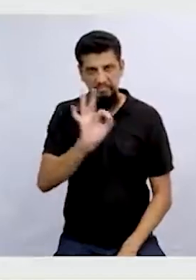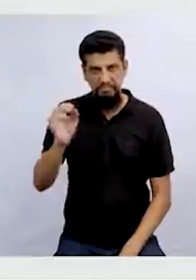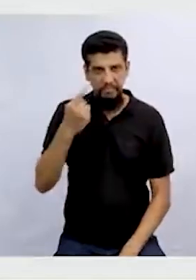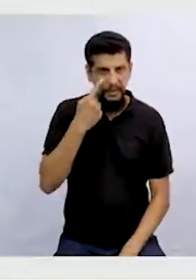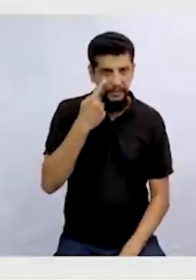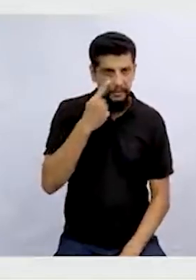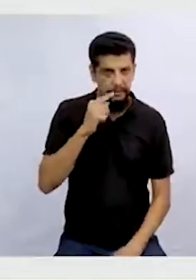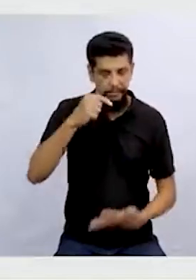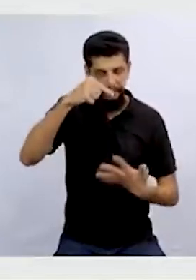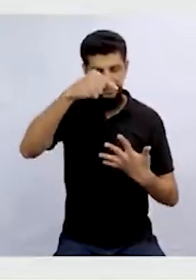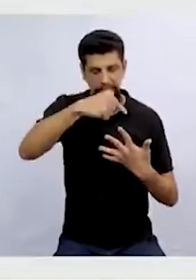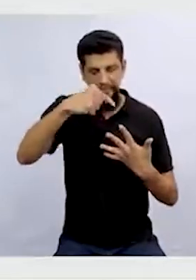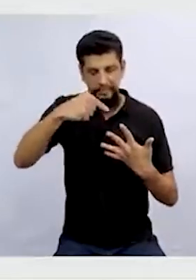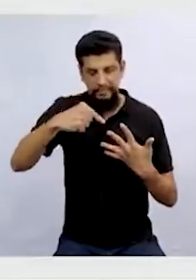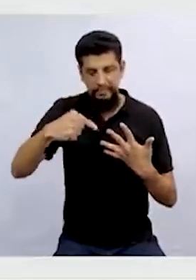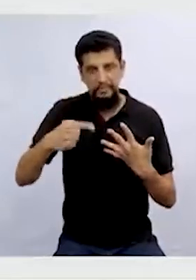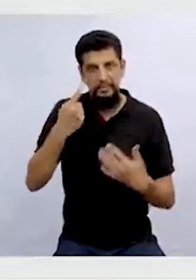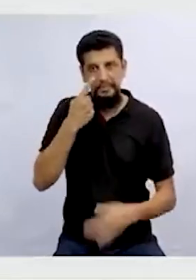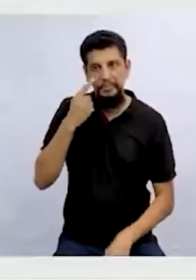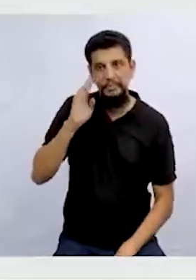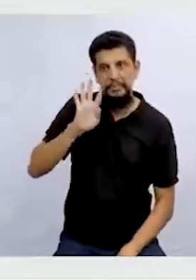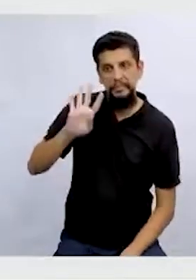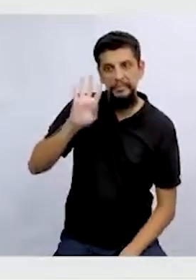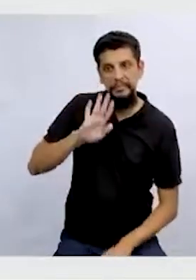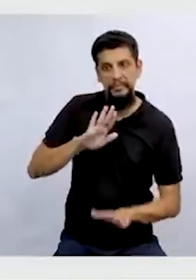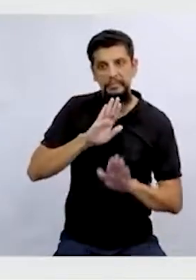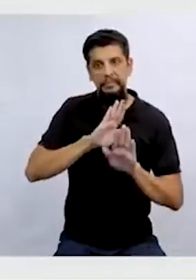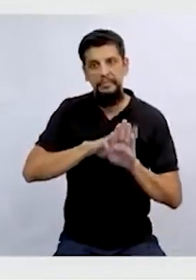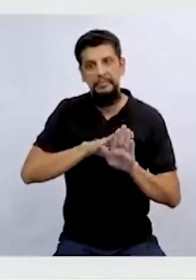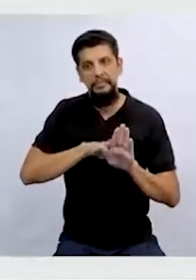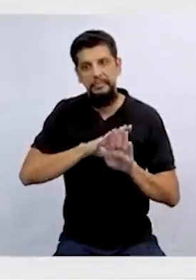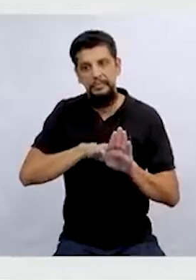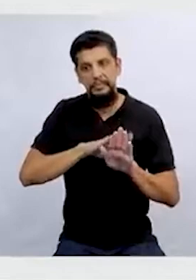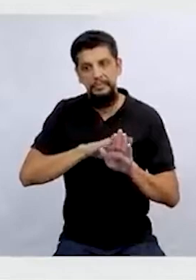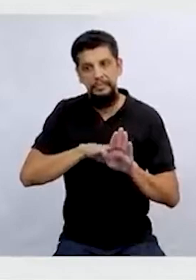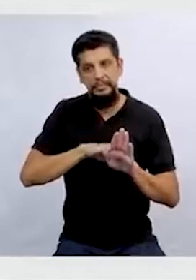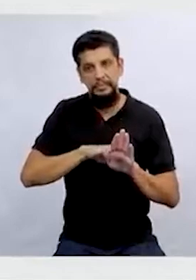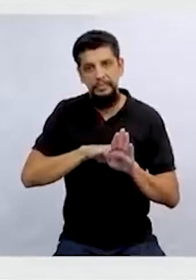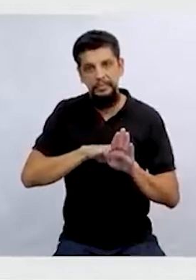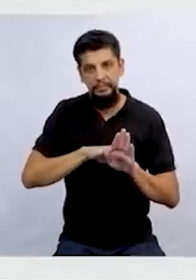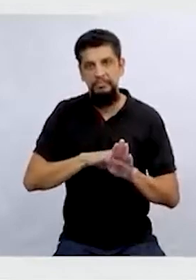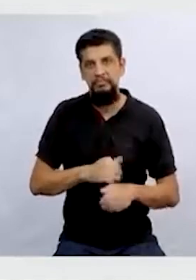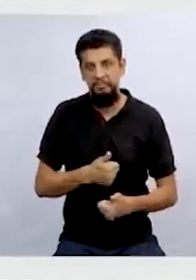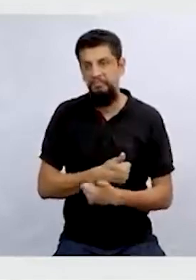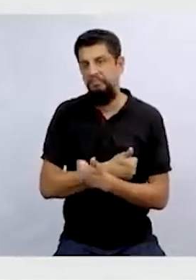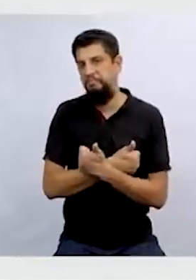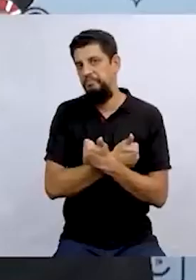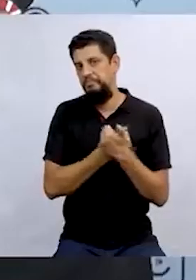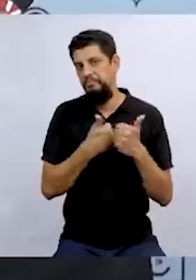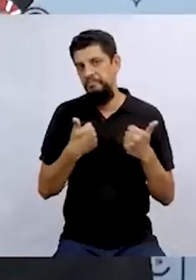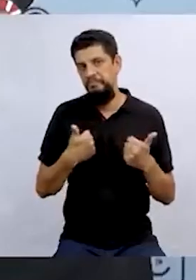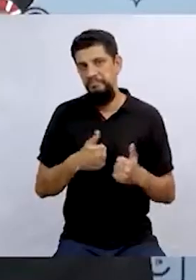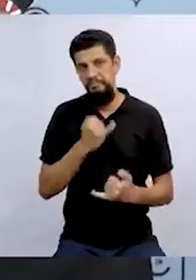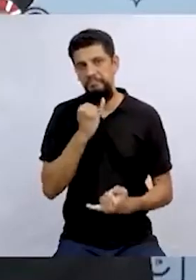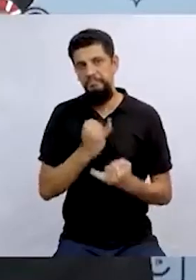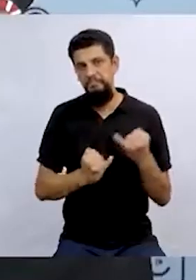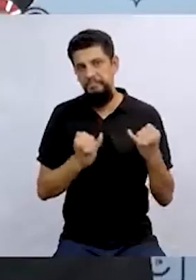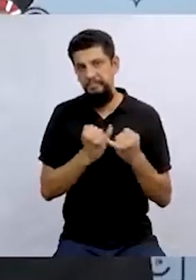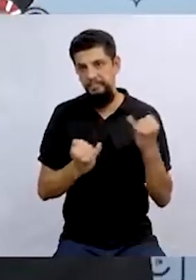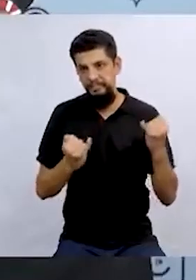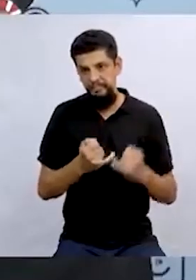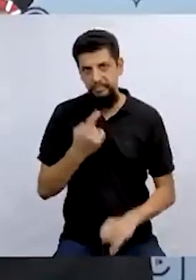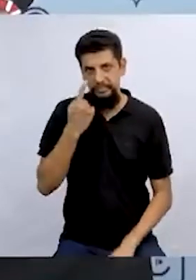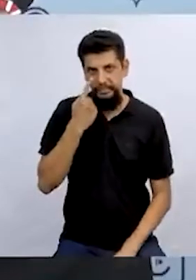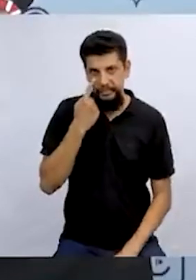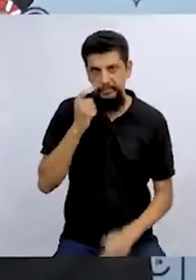tentou ver todos os elementos. Olha que legal a capa do livro que ela colocou aí. Super bacana. Bem parecida. Então,